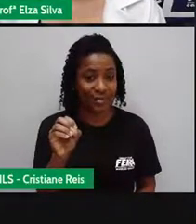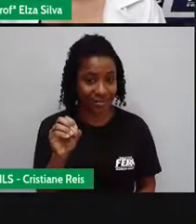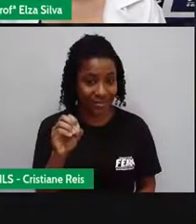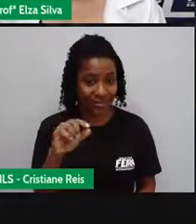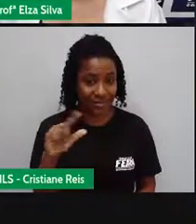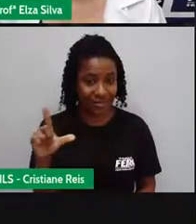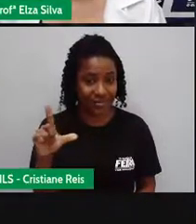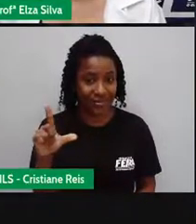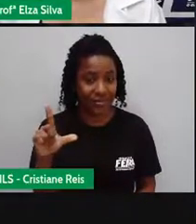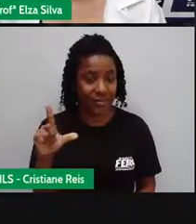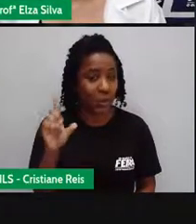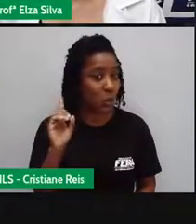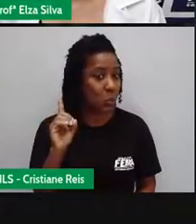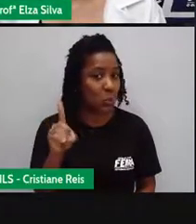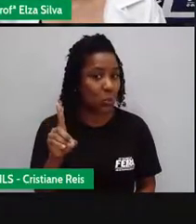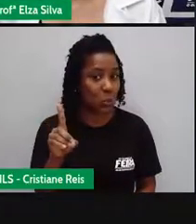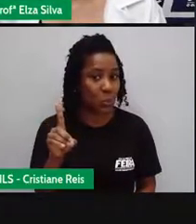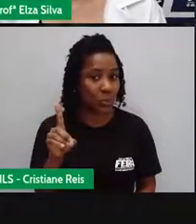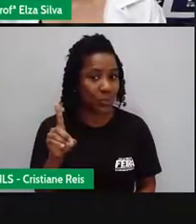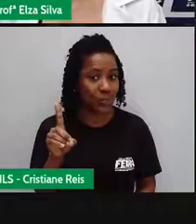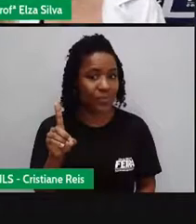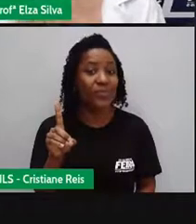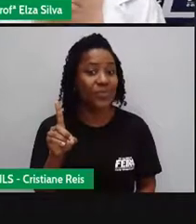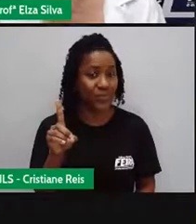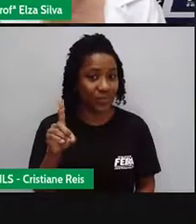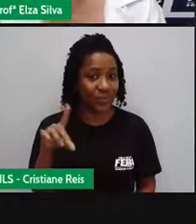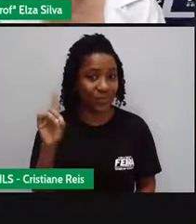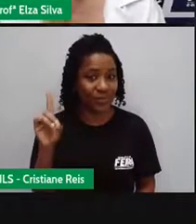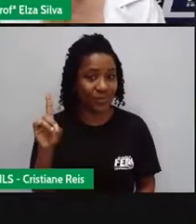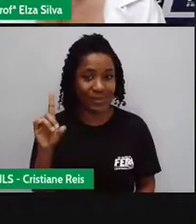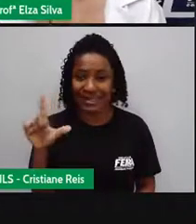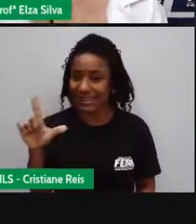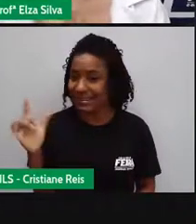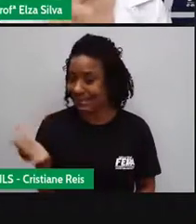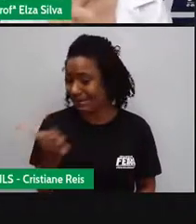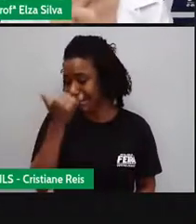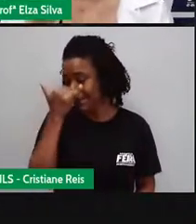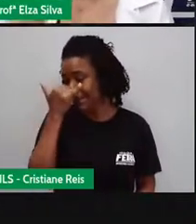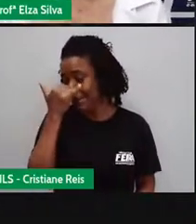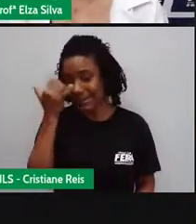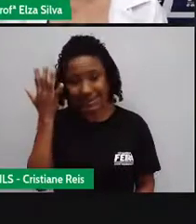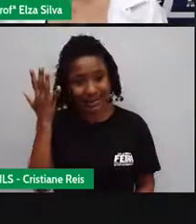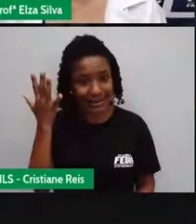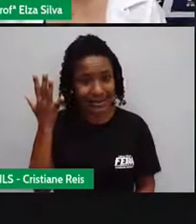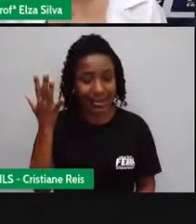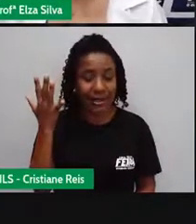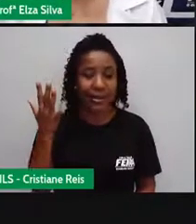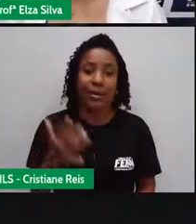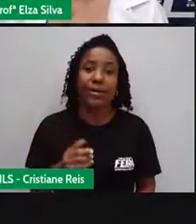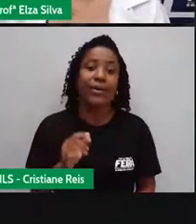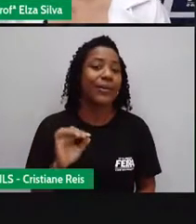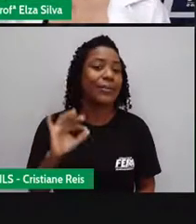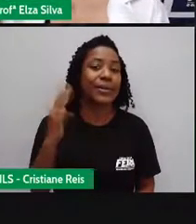D X Errei Se eu errar O que que acontece?